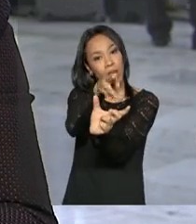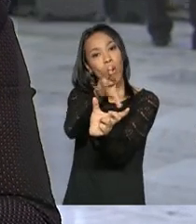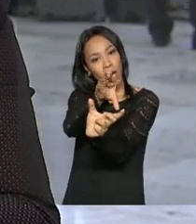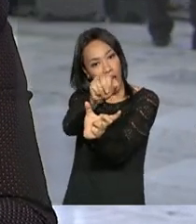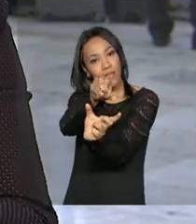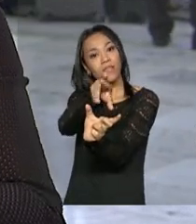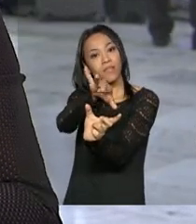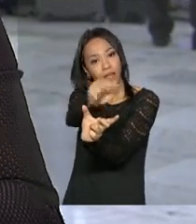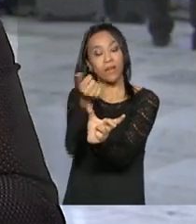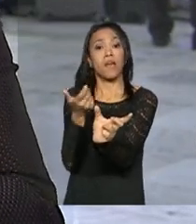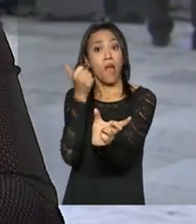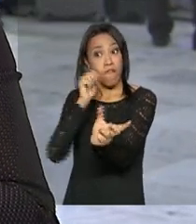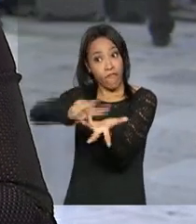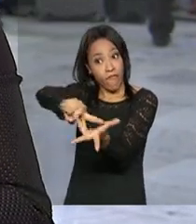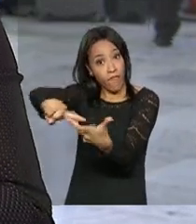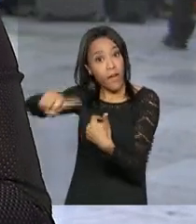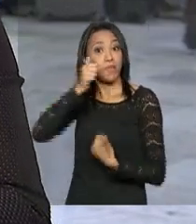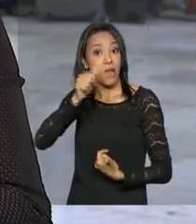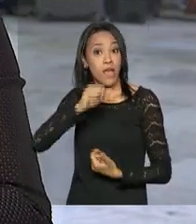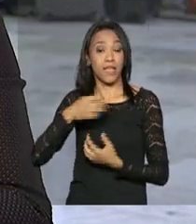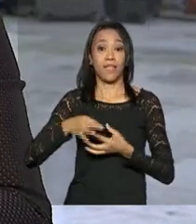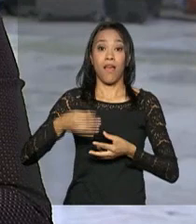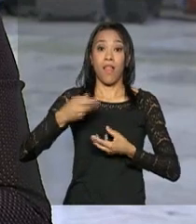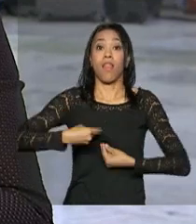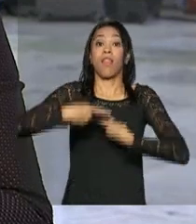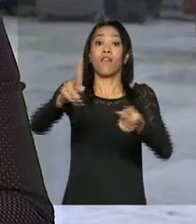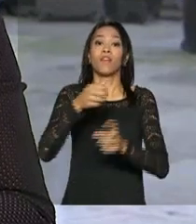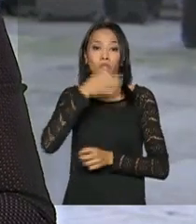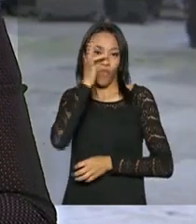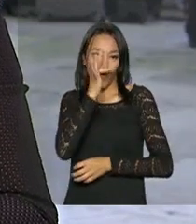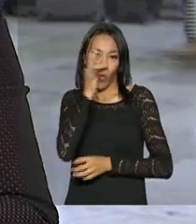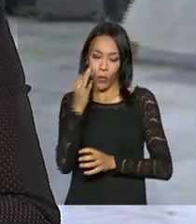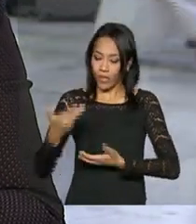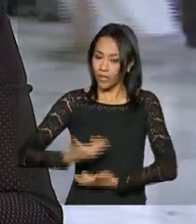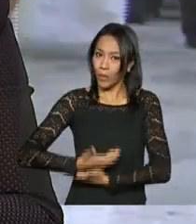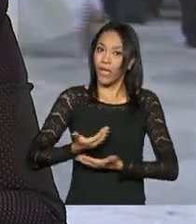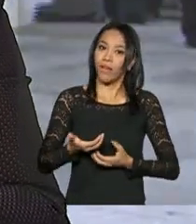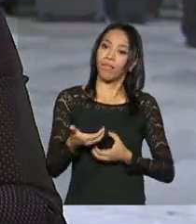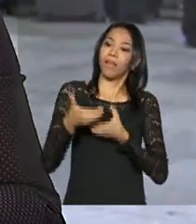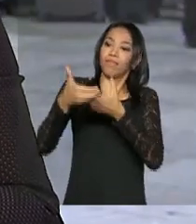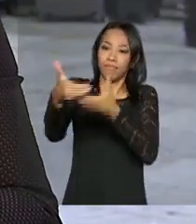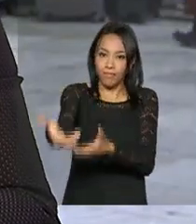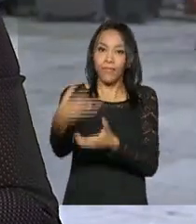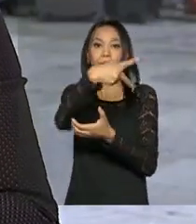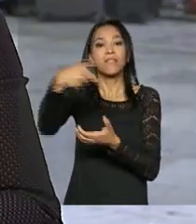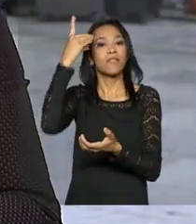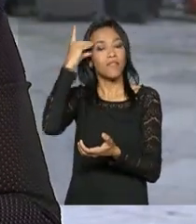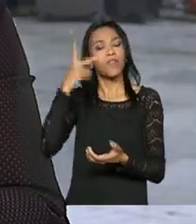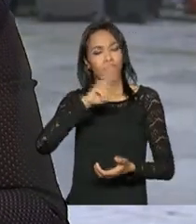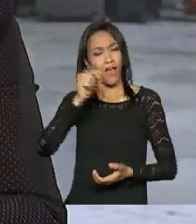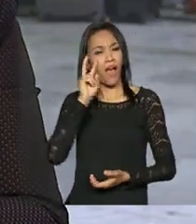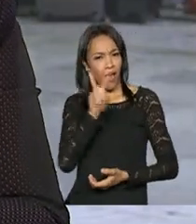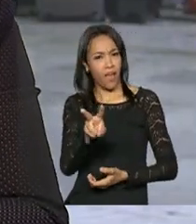flores que uma delas falou que vai entregar à presidenta Dilma Rousseff. Nós vamos então acompanhar este evento ao